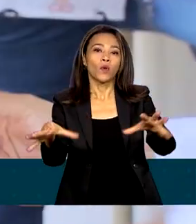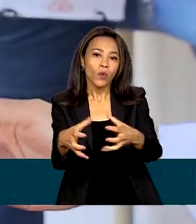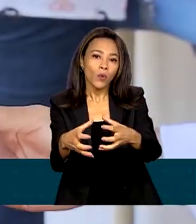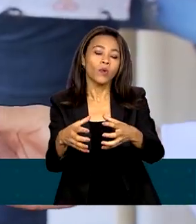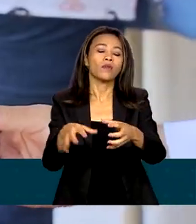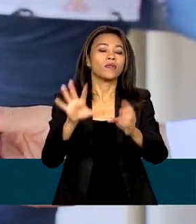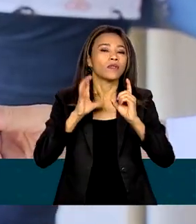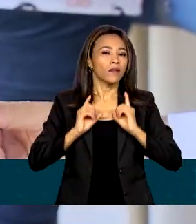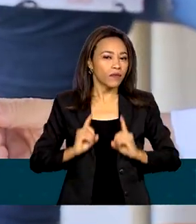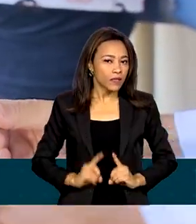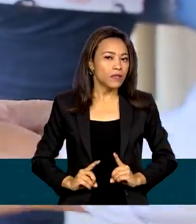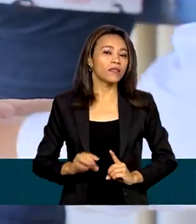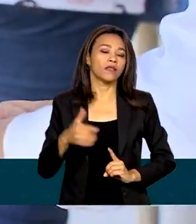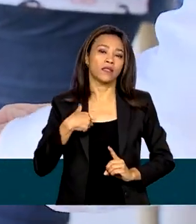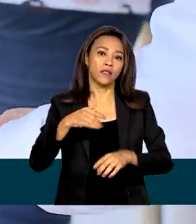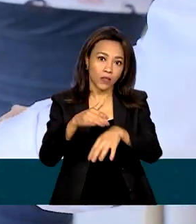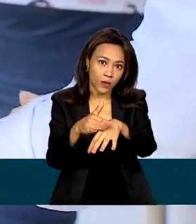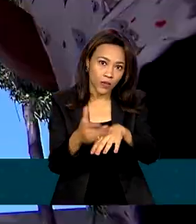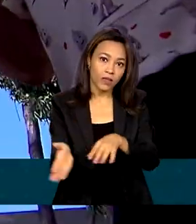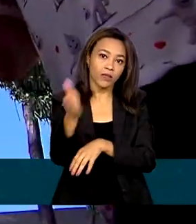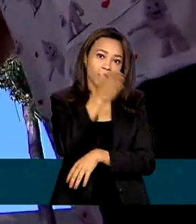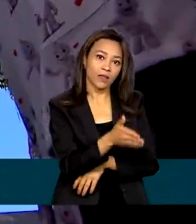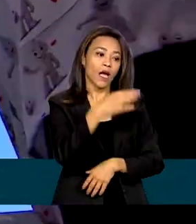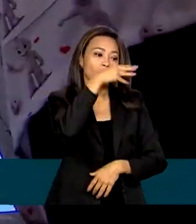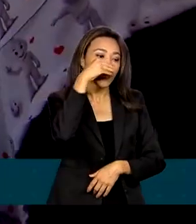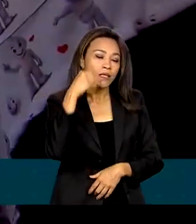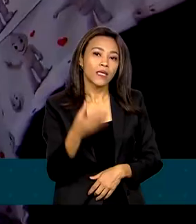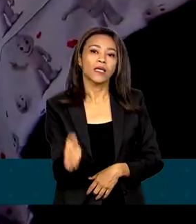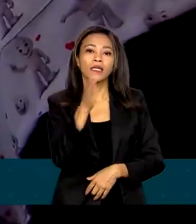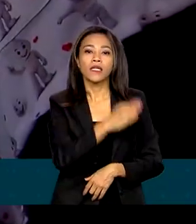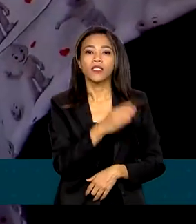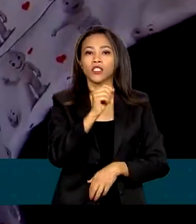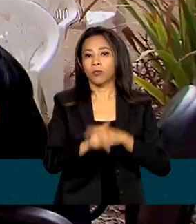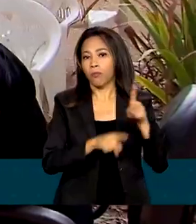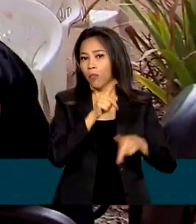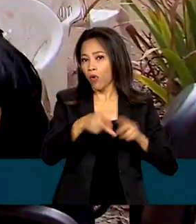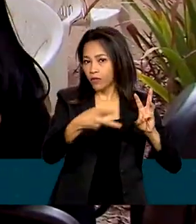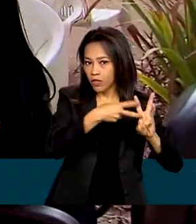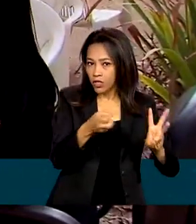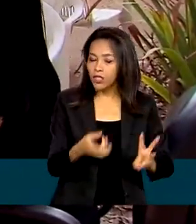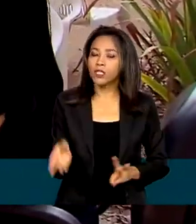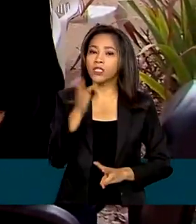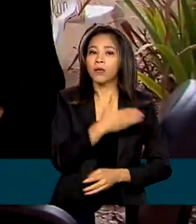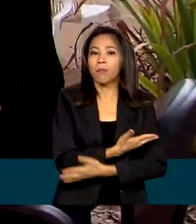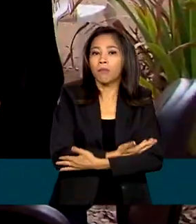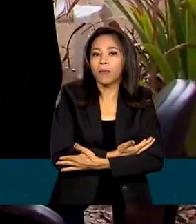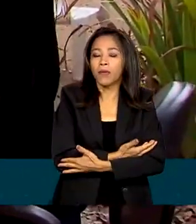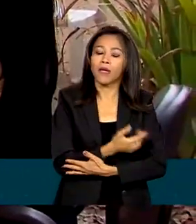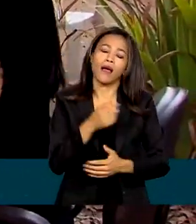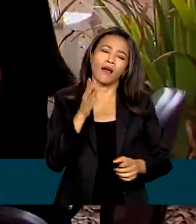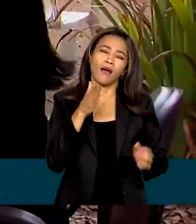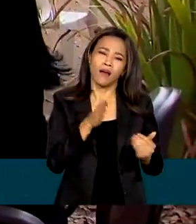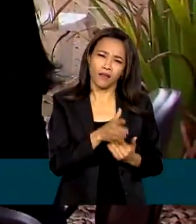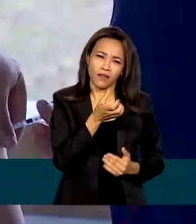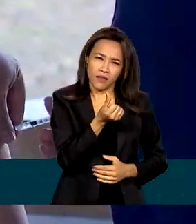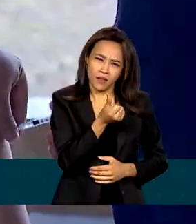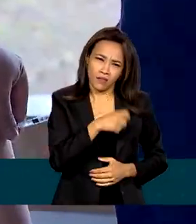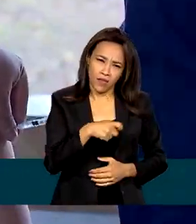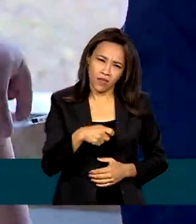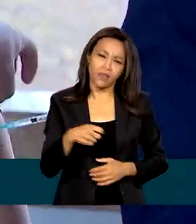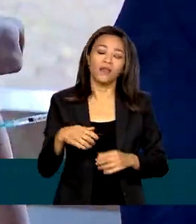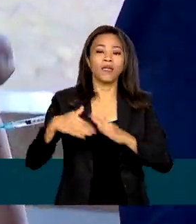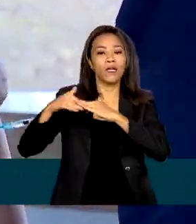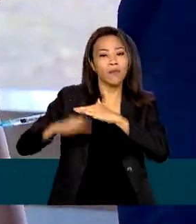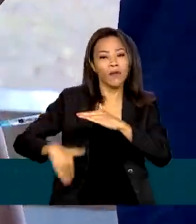e com deficiência permanente, adolescentes, povos indígenas, bebês a partir de seis meses até crianças menores de seis